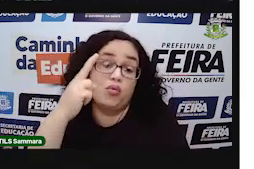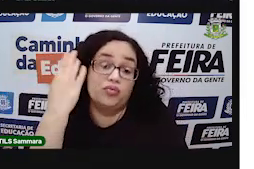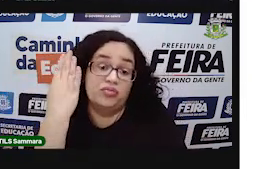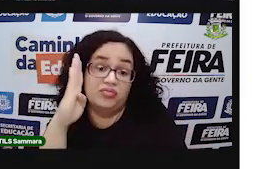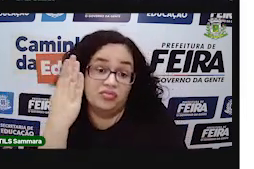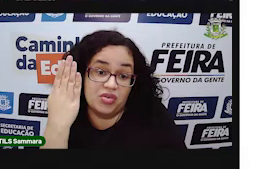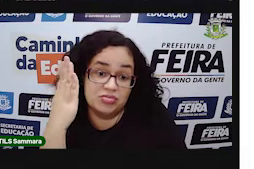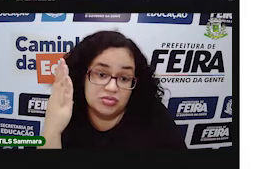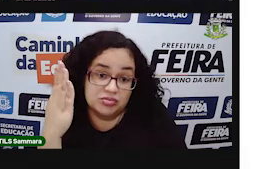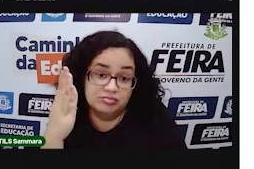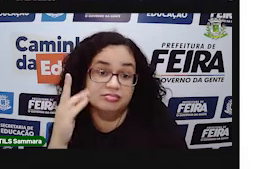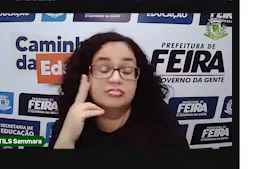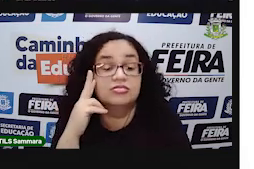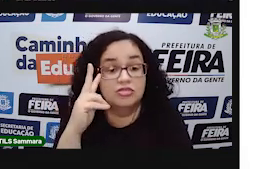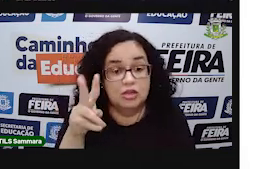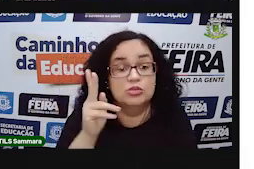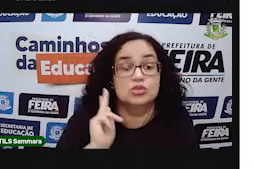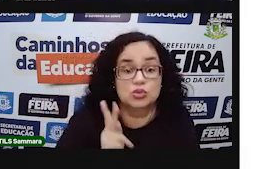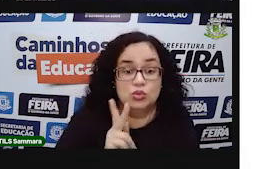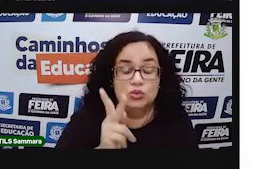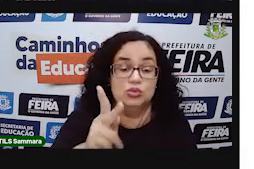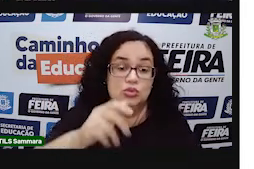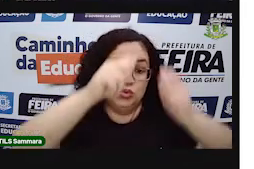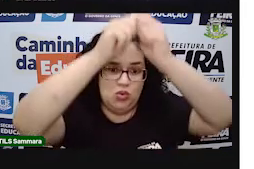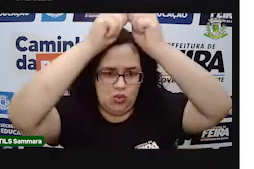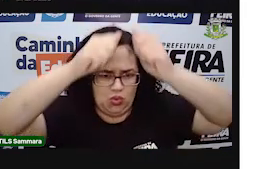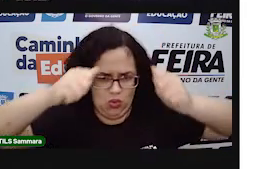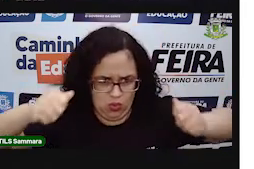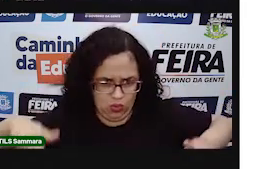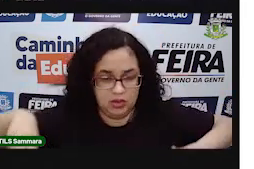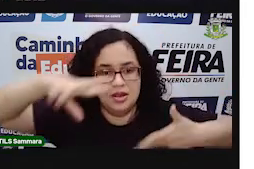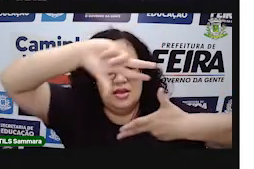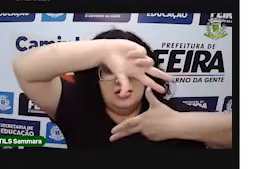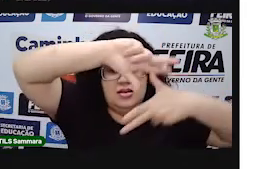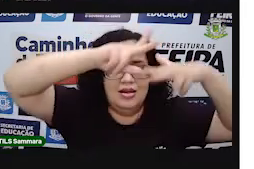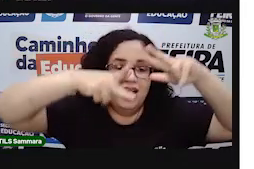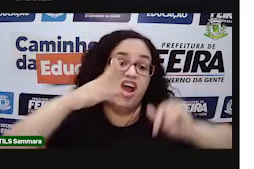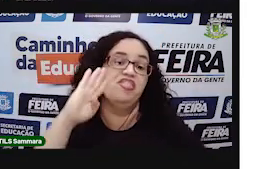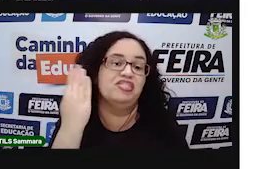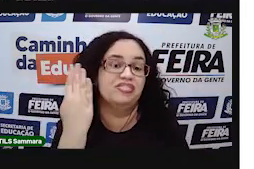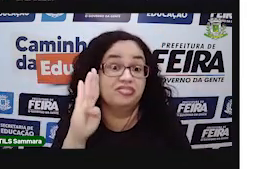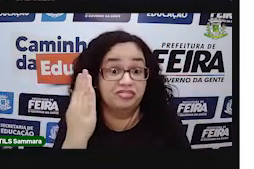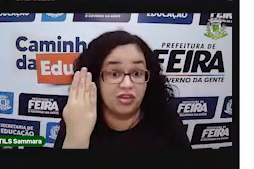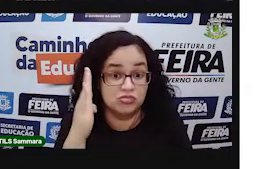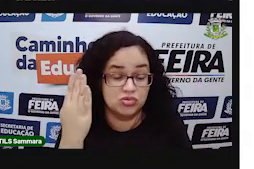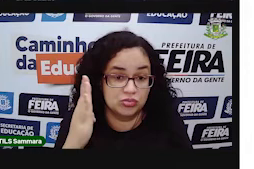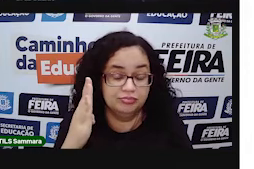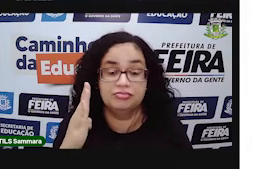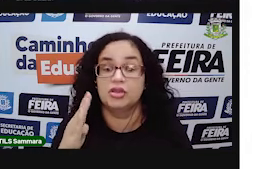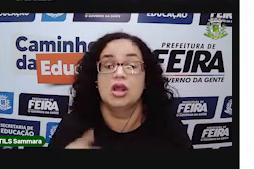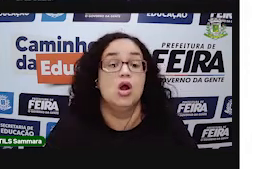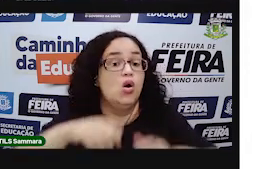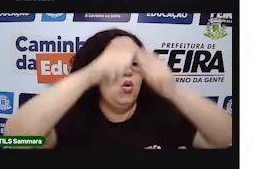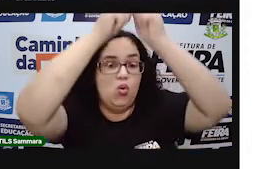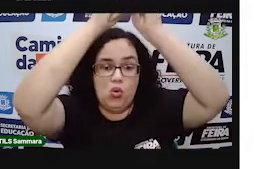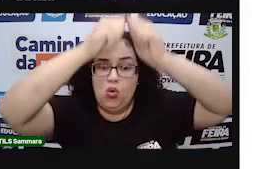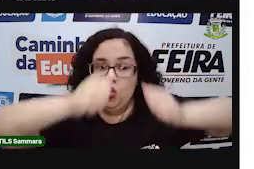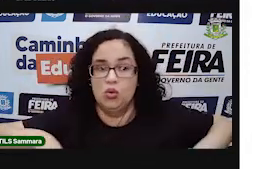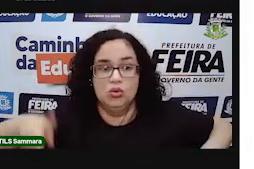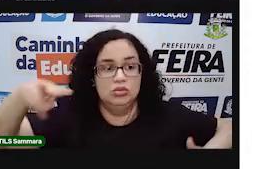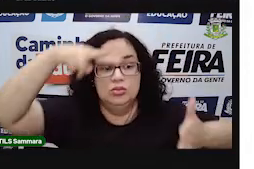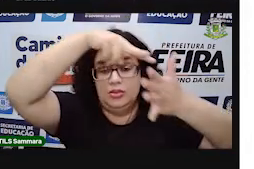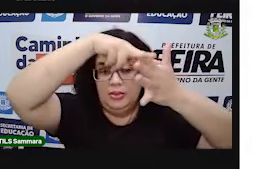falso? Vamos adiante. O cone é um poliedro? Falso! O cone não é um